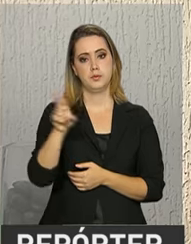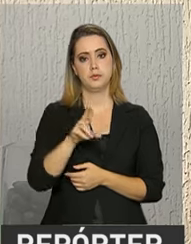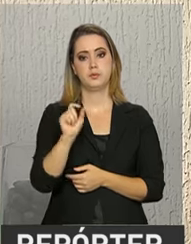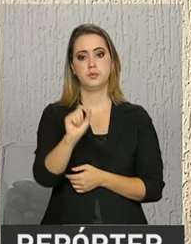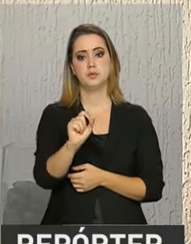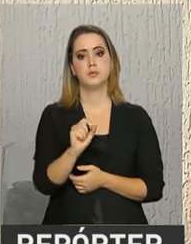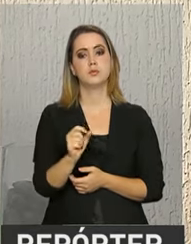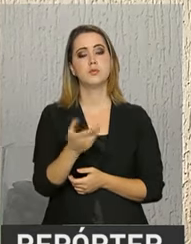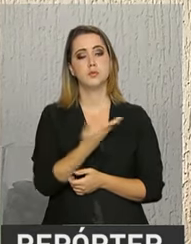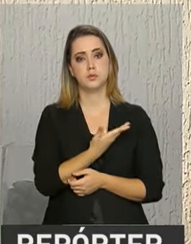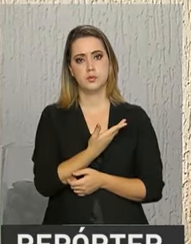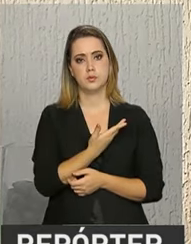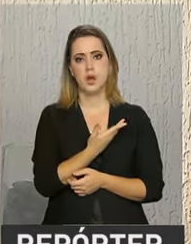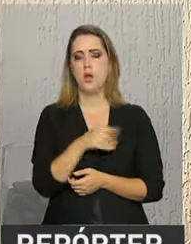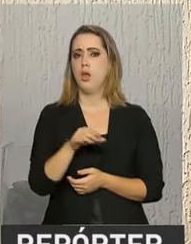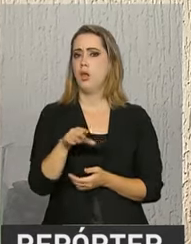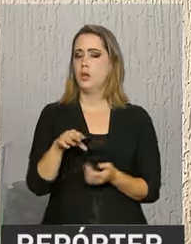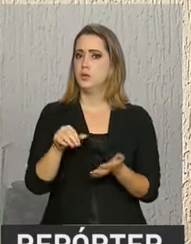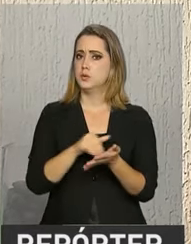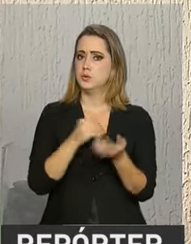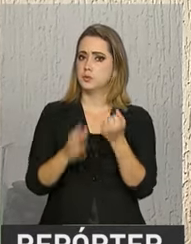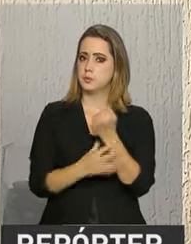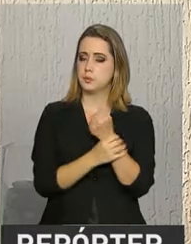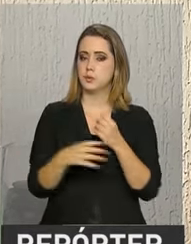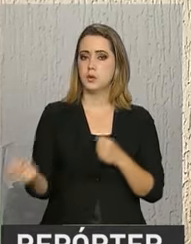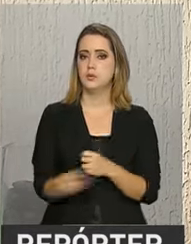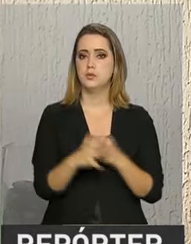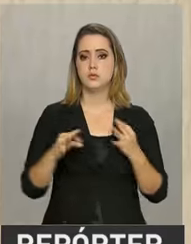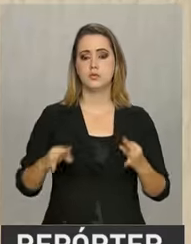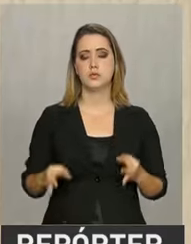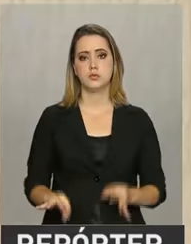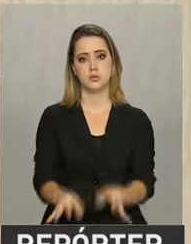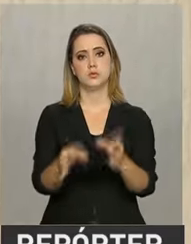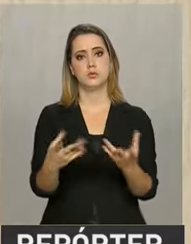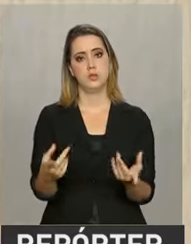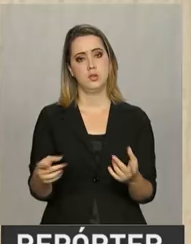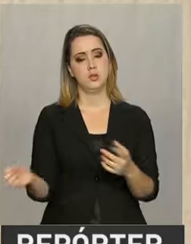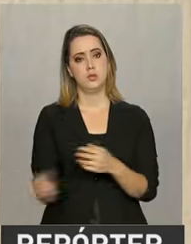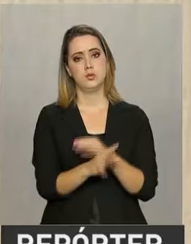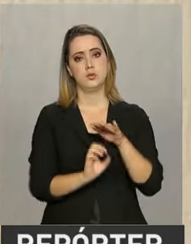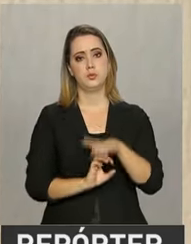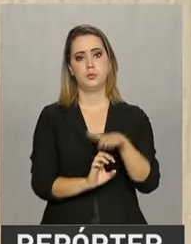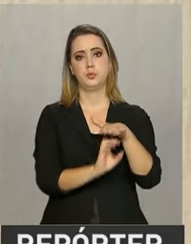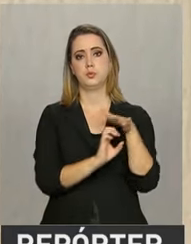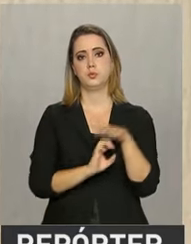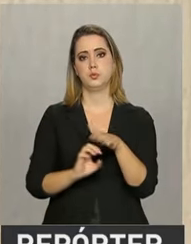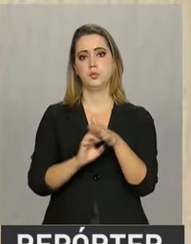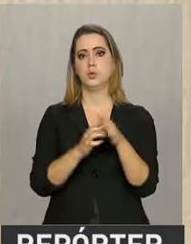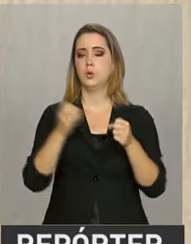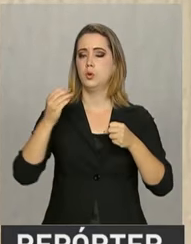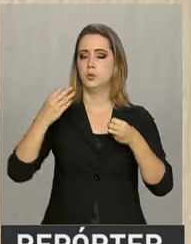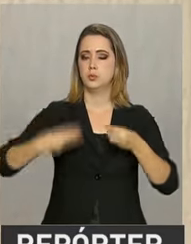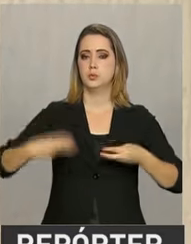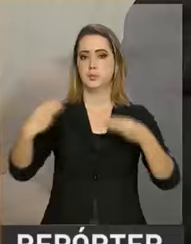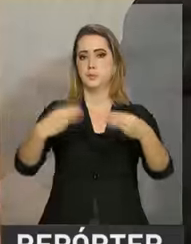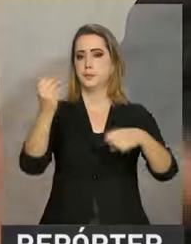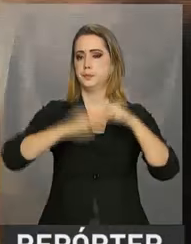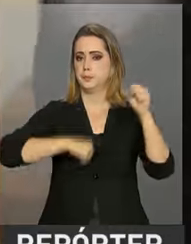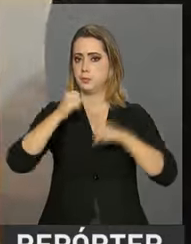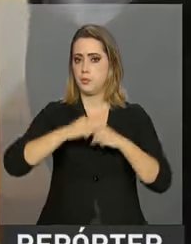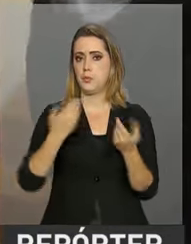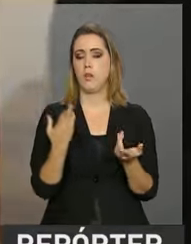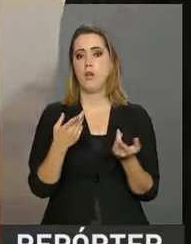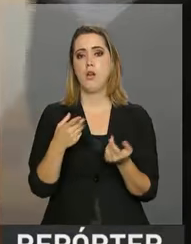Segundo o secretário substituto de Inovação e Novos Negócios do Ministério da Indústria, Comércio Exterior e Serviços,